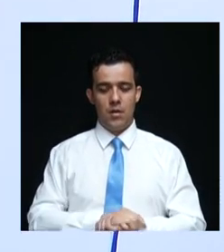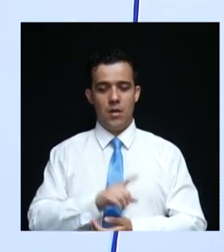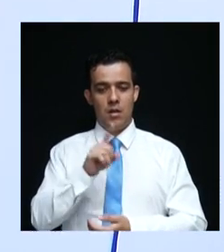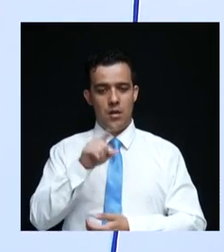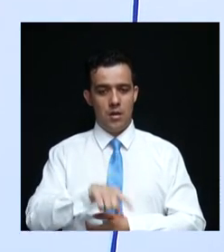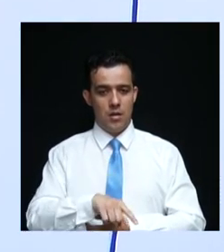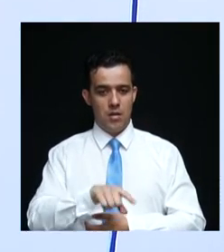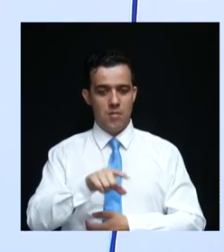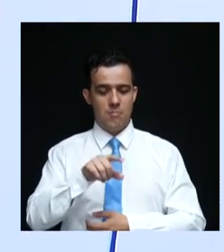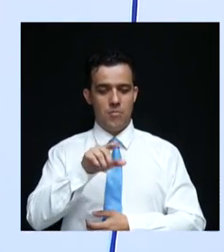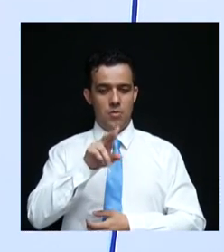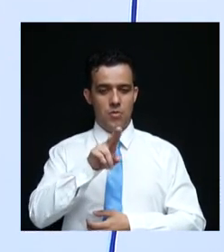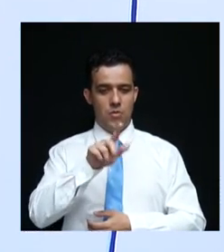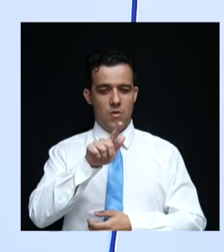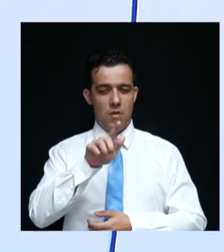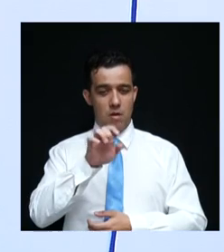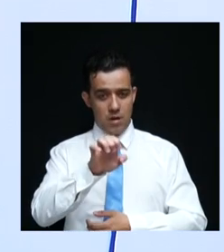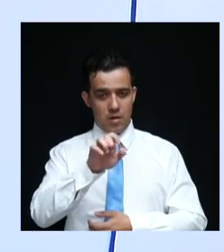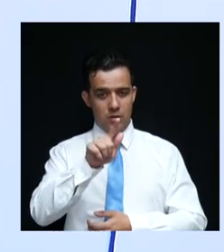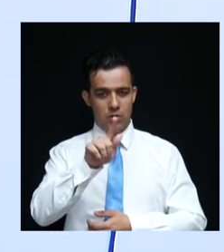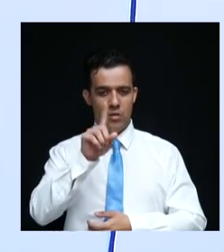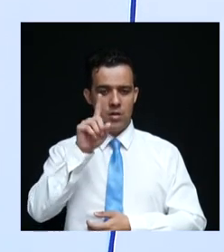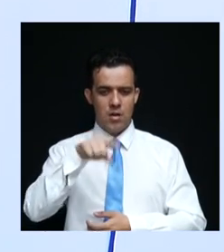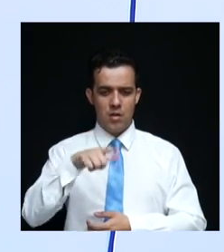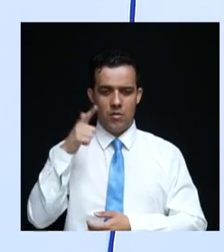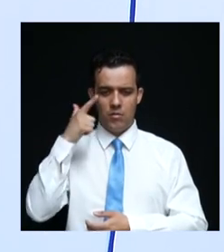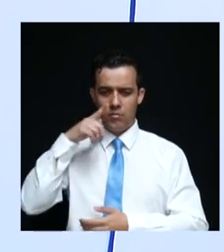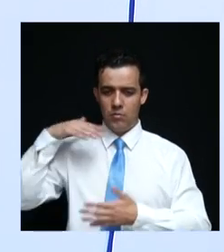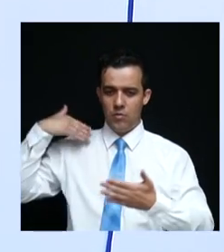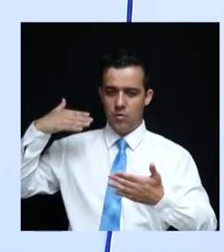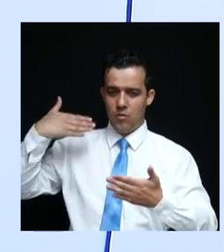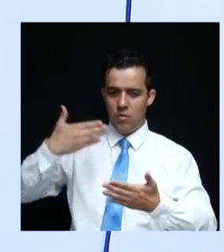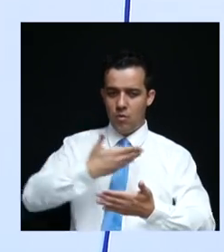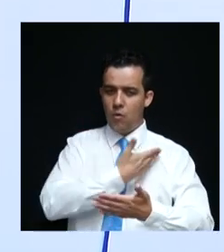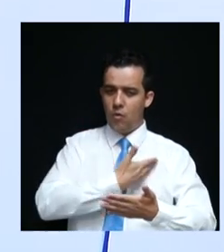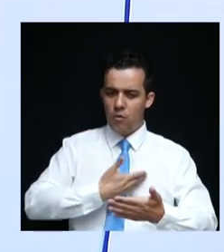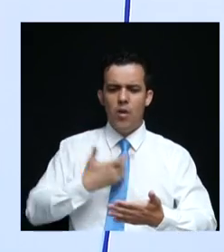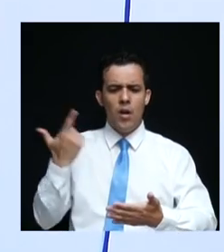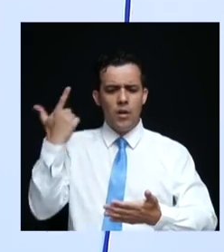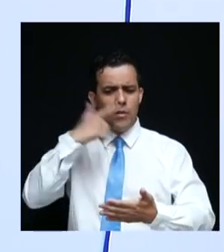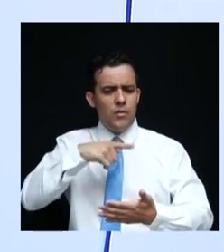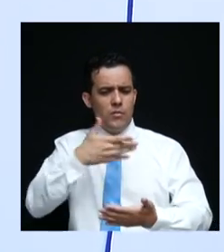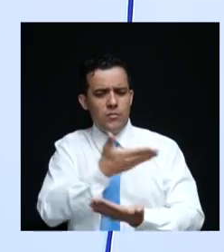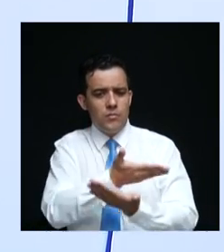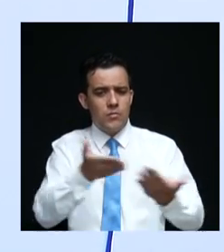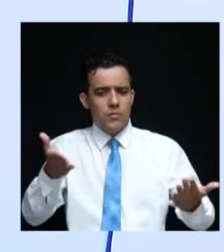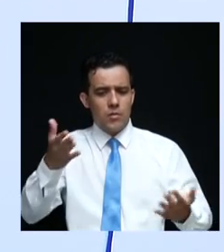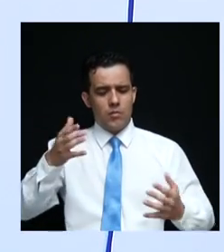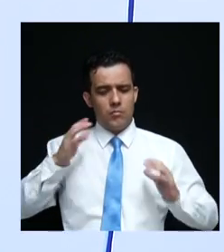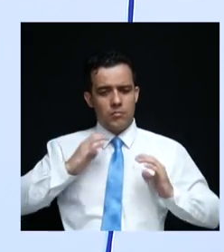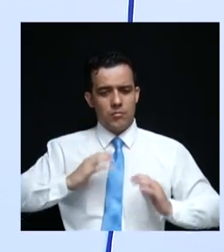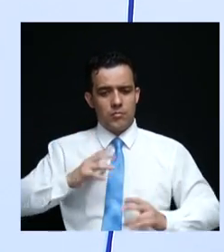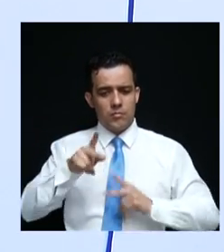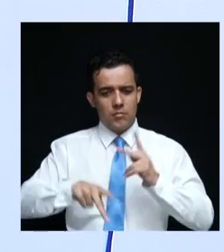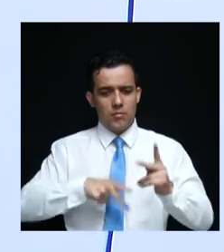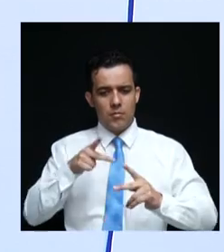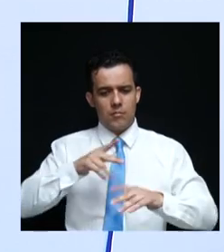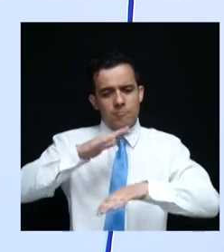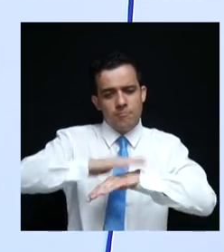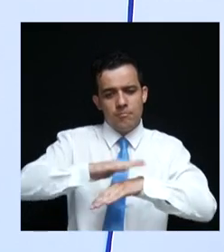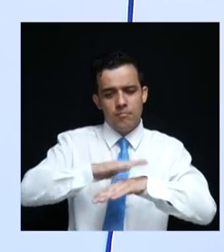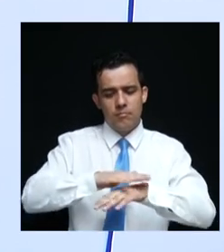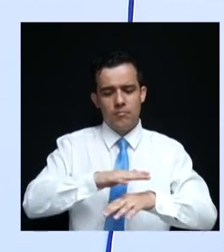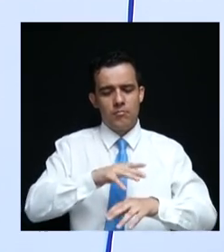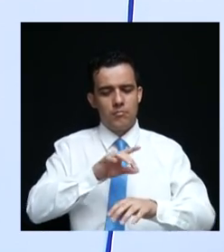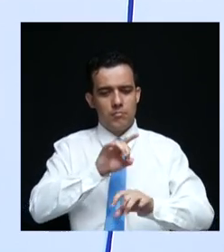Estadual é uma conquista de muitos governos, de uma conquista dos goianos que vem avançando e evoluindo na sua independência, na sua autonomia.